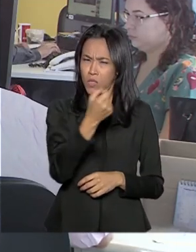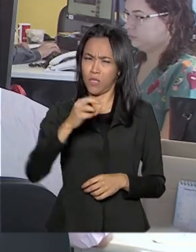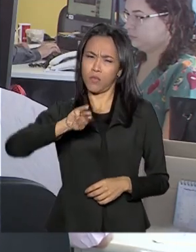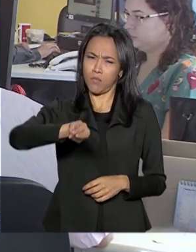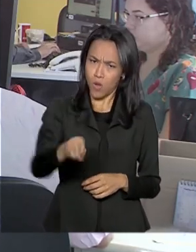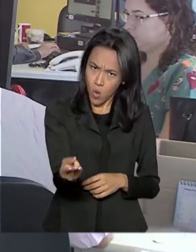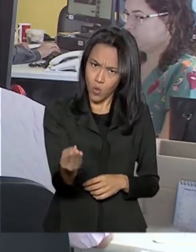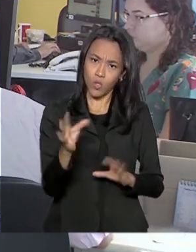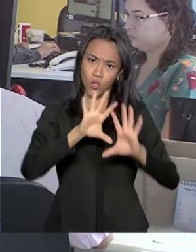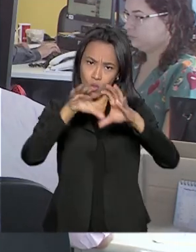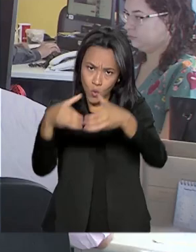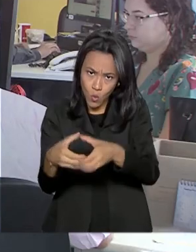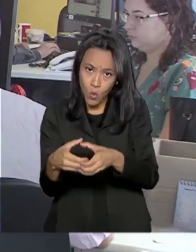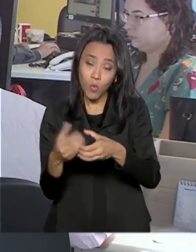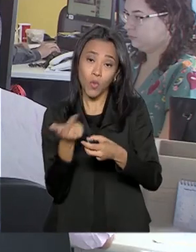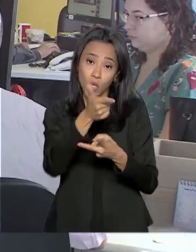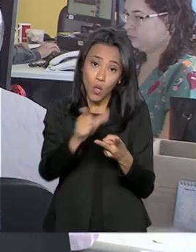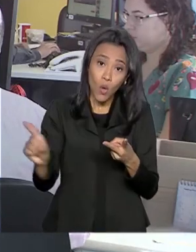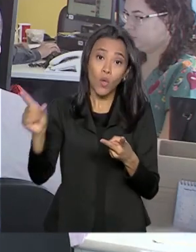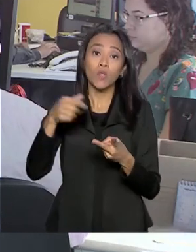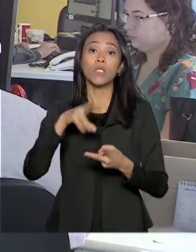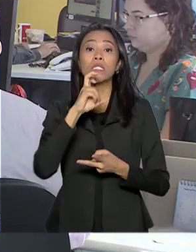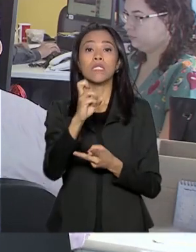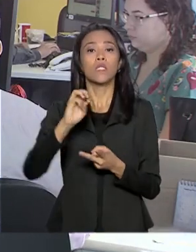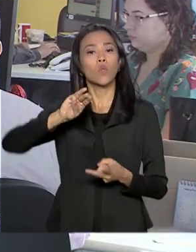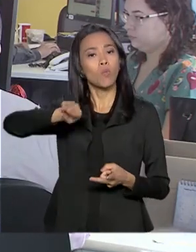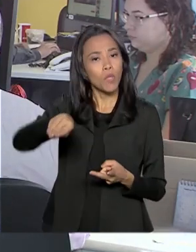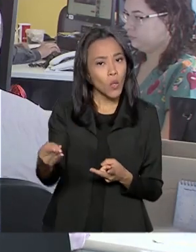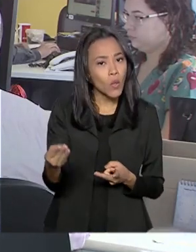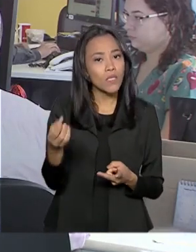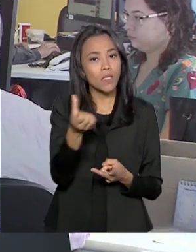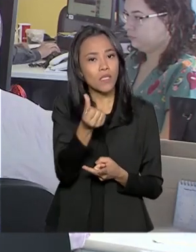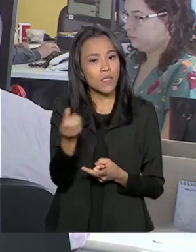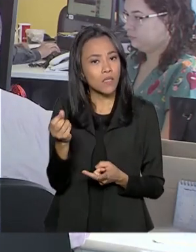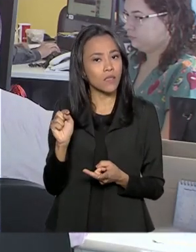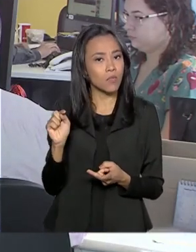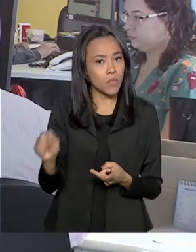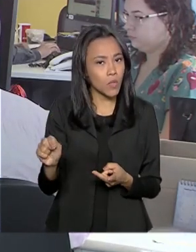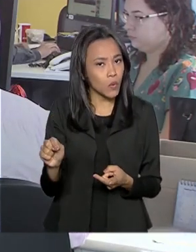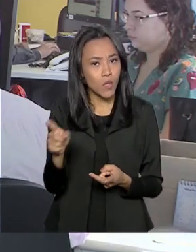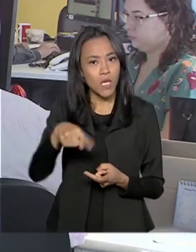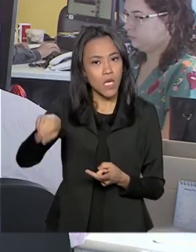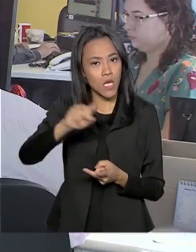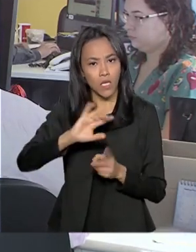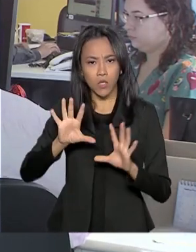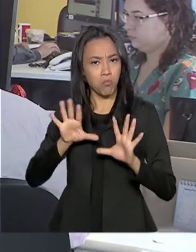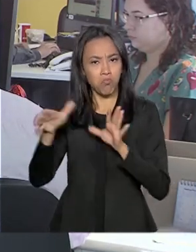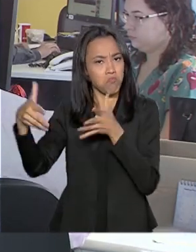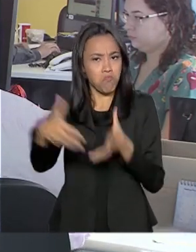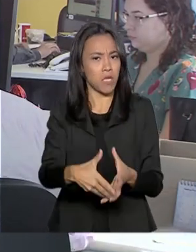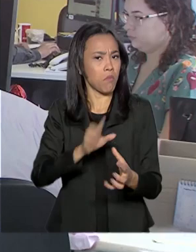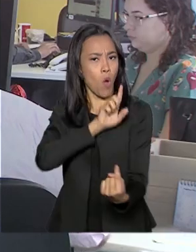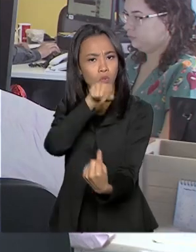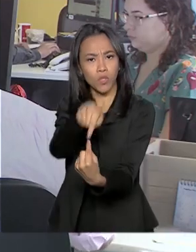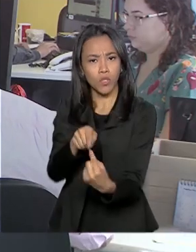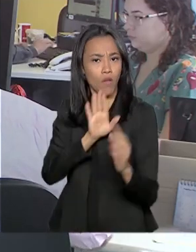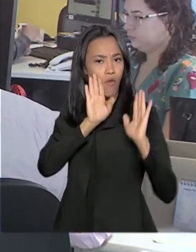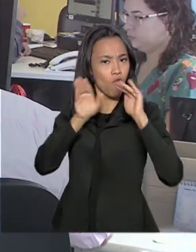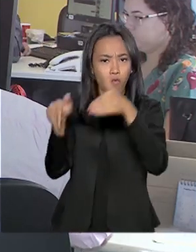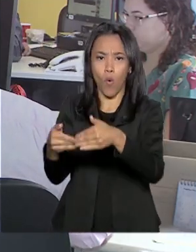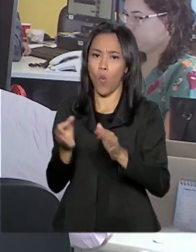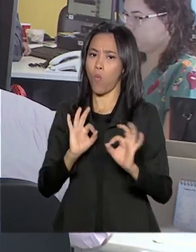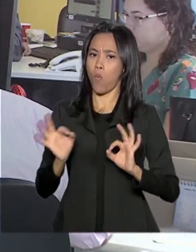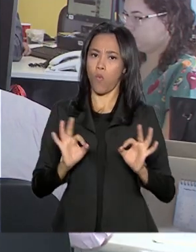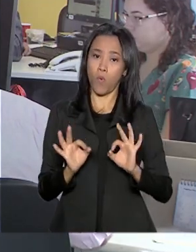dos grupos prioritários e outros 5 milhões e 600 mil que não faziam parte do objetivo da campanha. Foram disponibilizadas